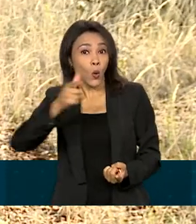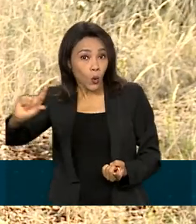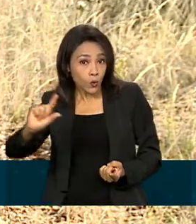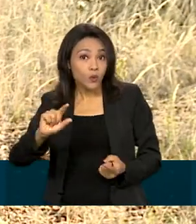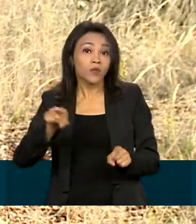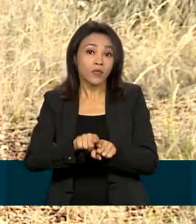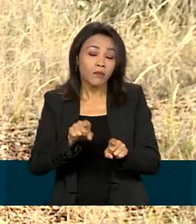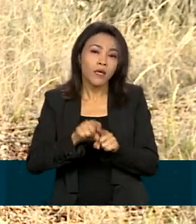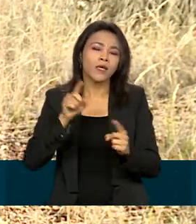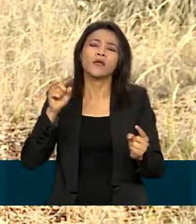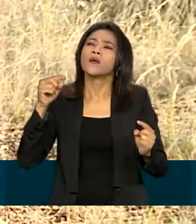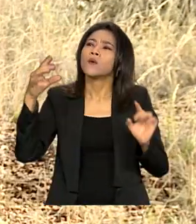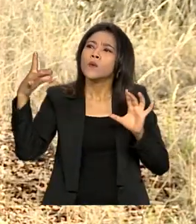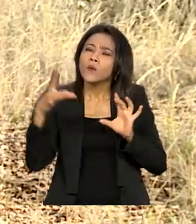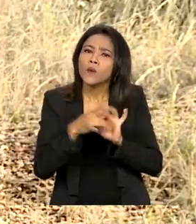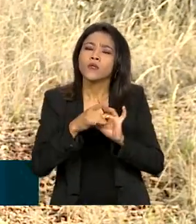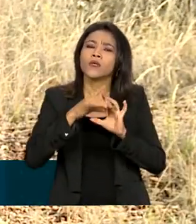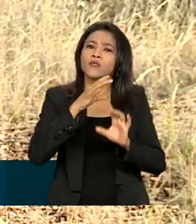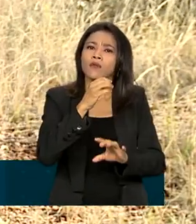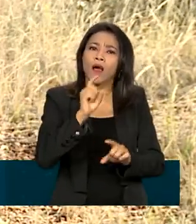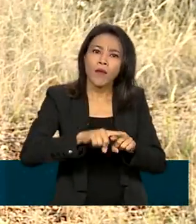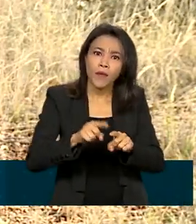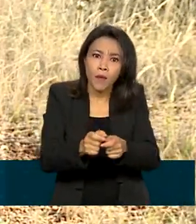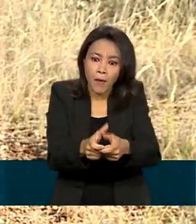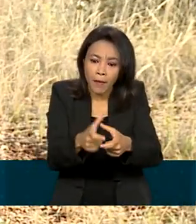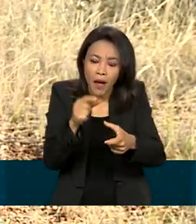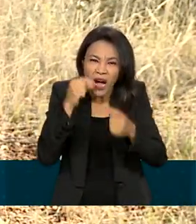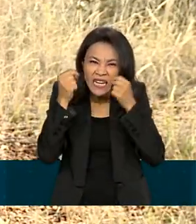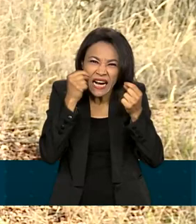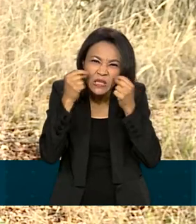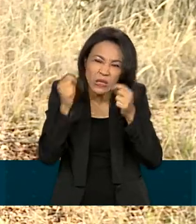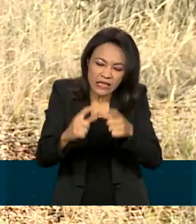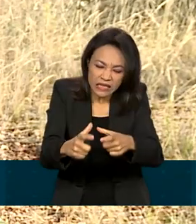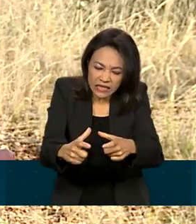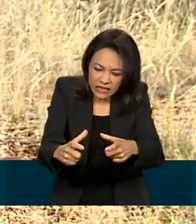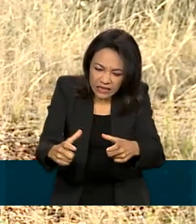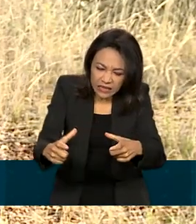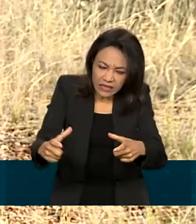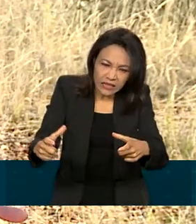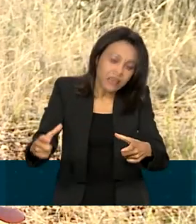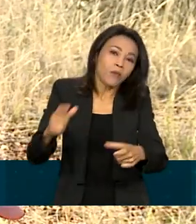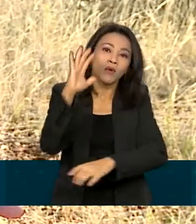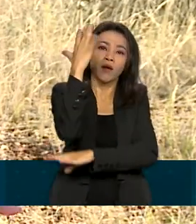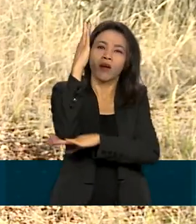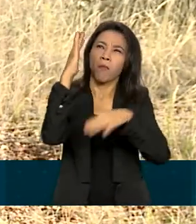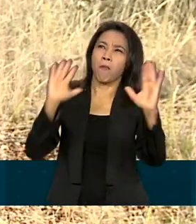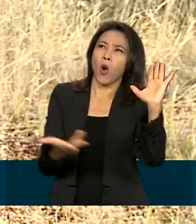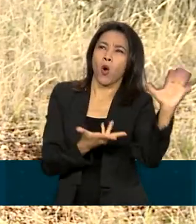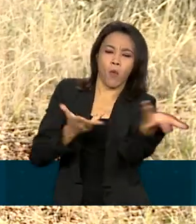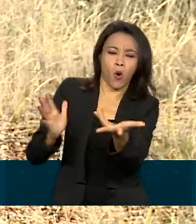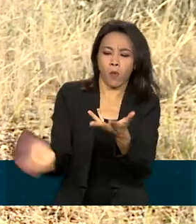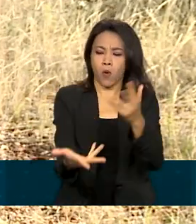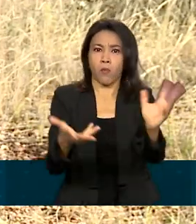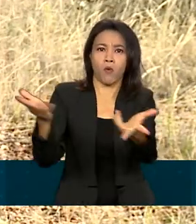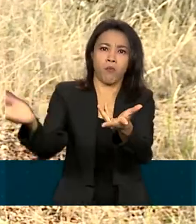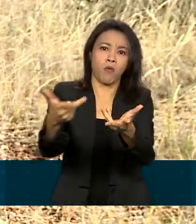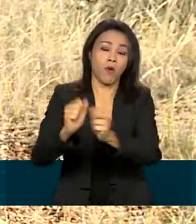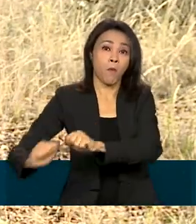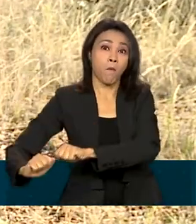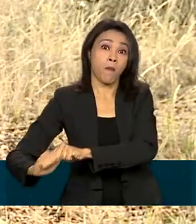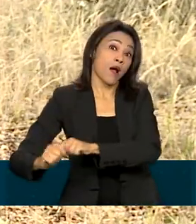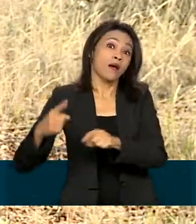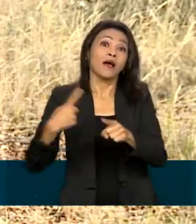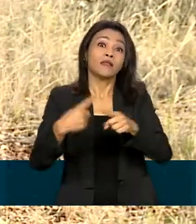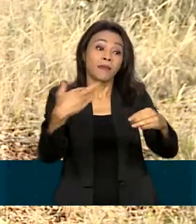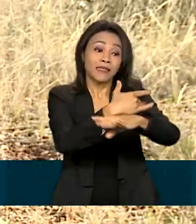ambientais estão ligados ao aumento da população de roedores silvestres, como o desmatamento desordenado, a expansão das cidades